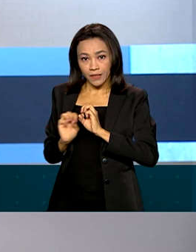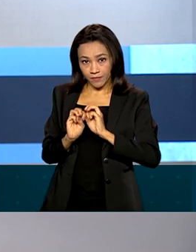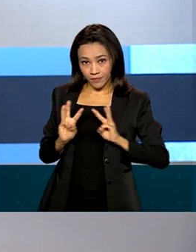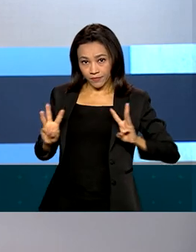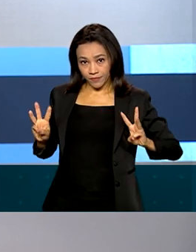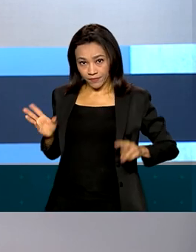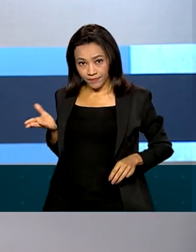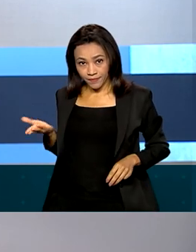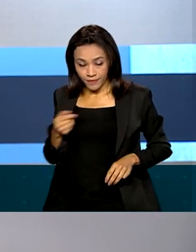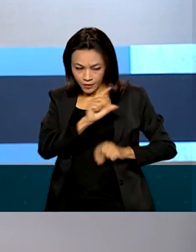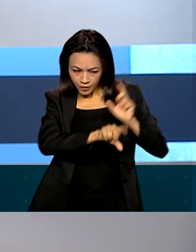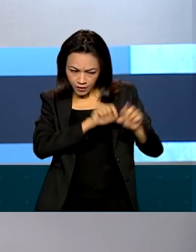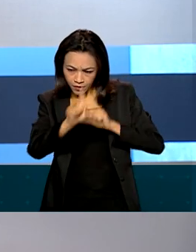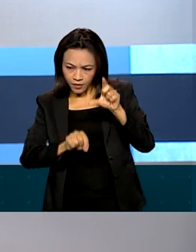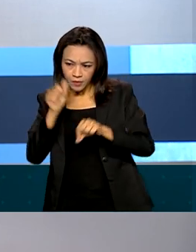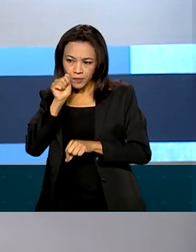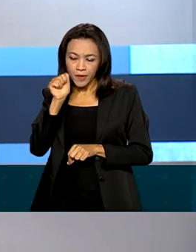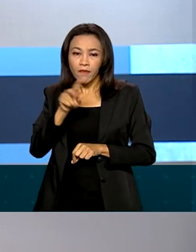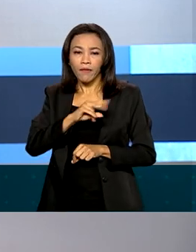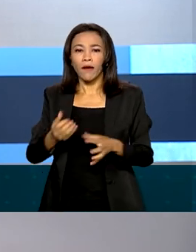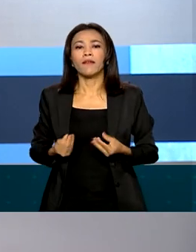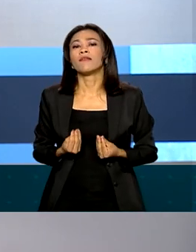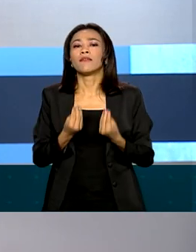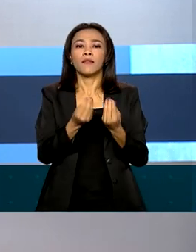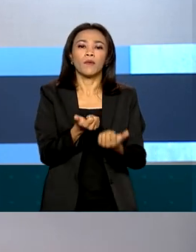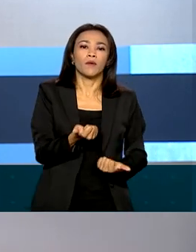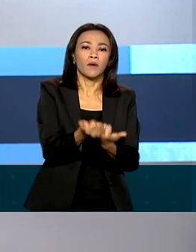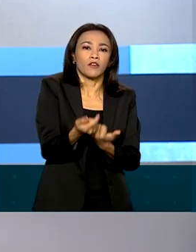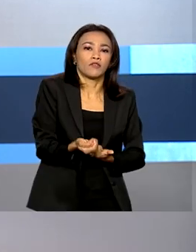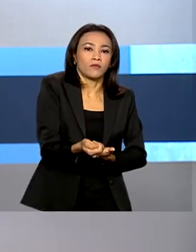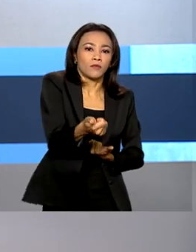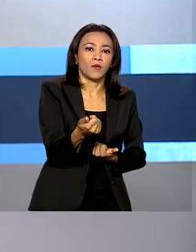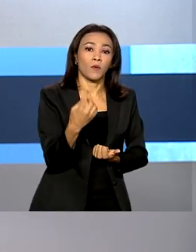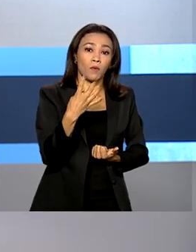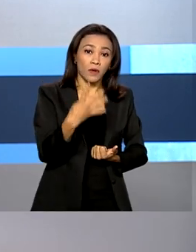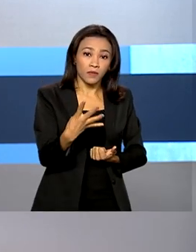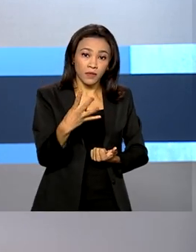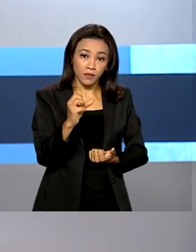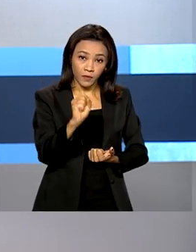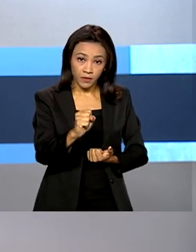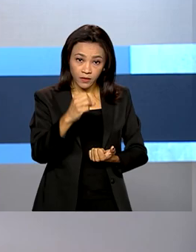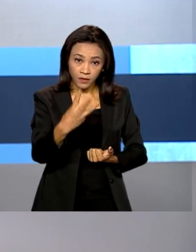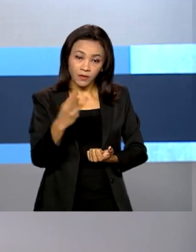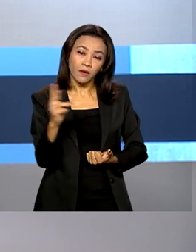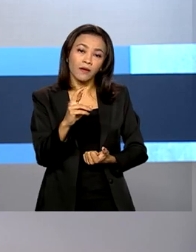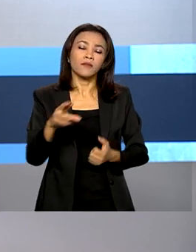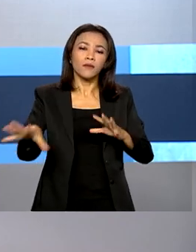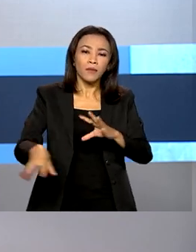As candidatas selecionadas vão receber um auxílio de R$ 483,00 e material de apoio.